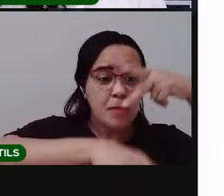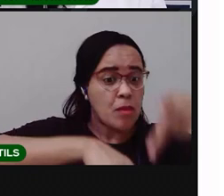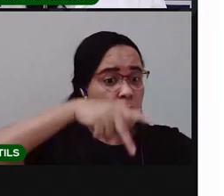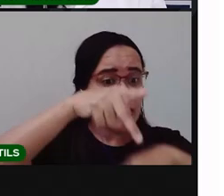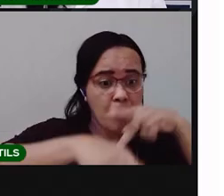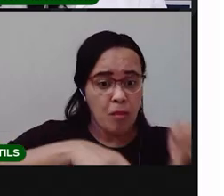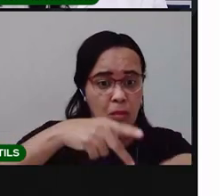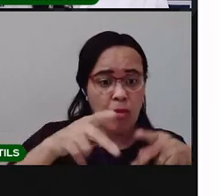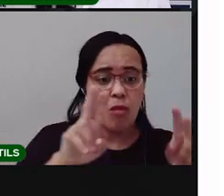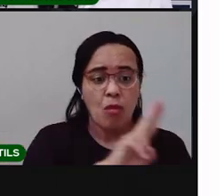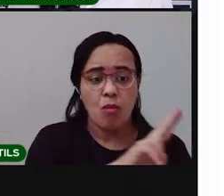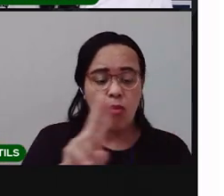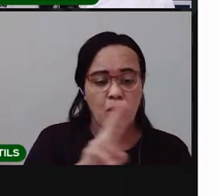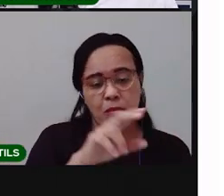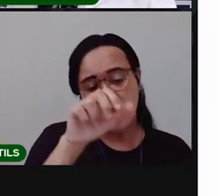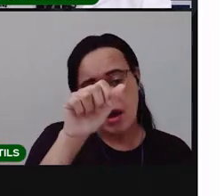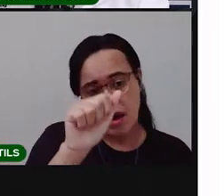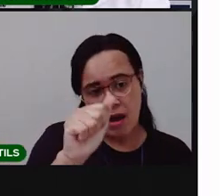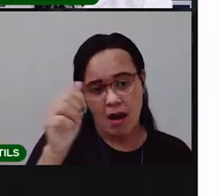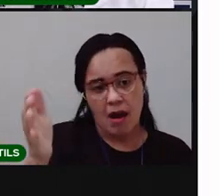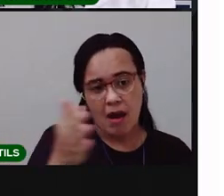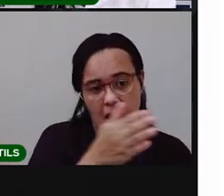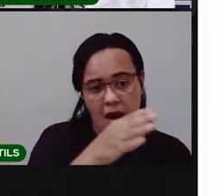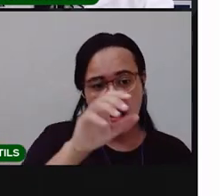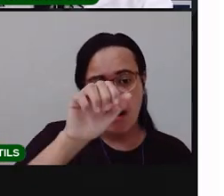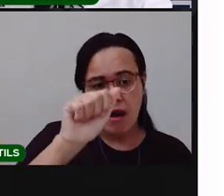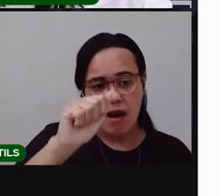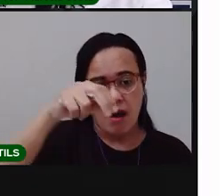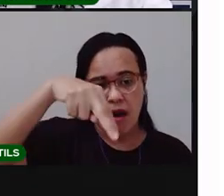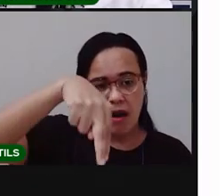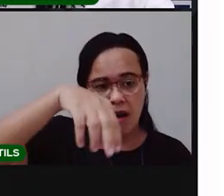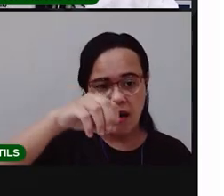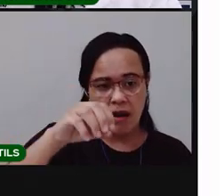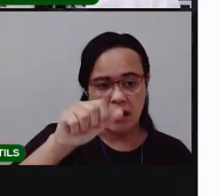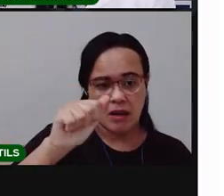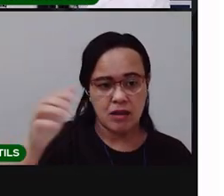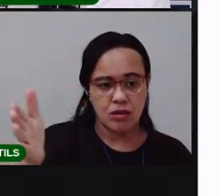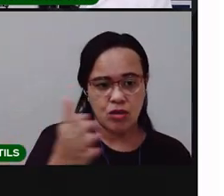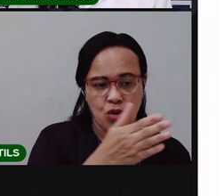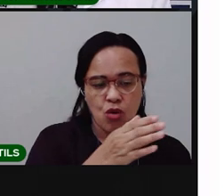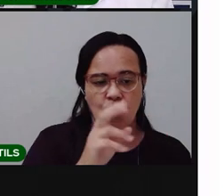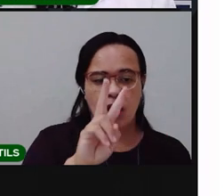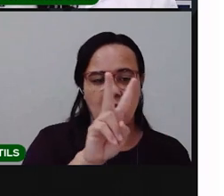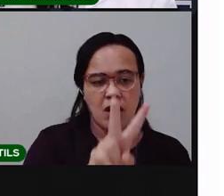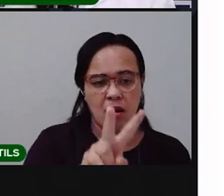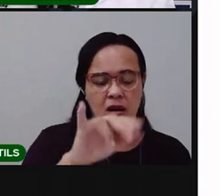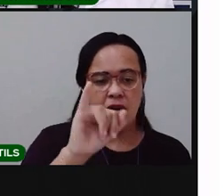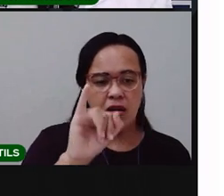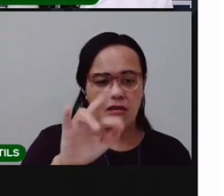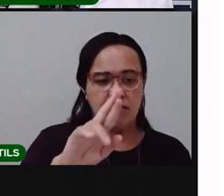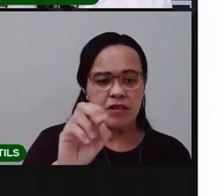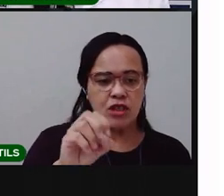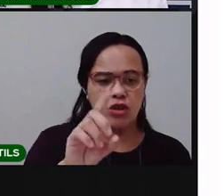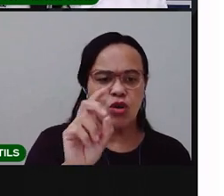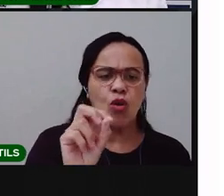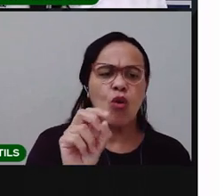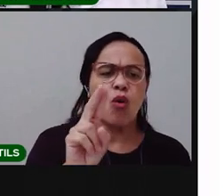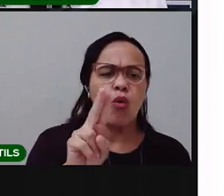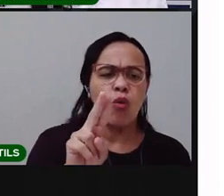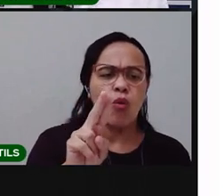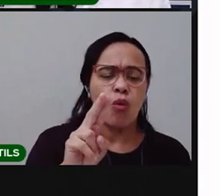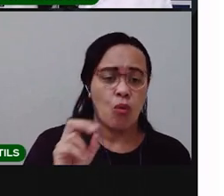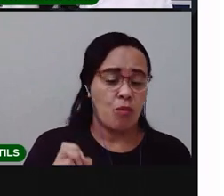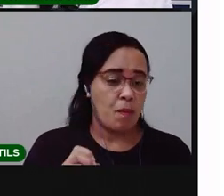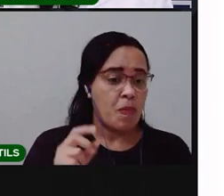Canoa Virou. Essa música, ela vai falar para a gente, vai ensinar para a gente uma lição.